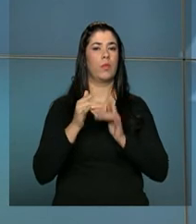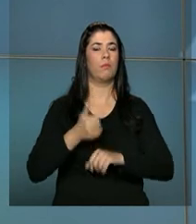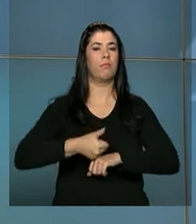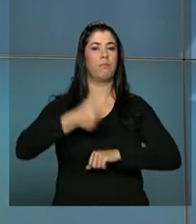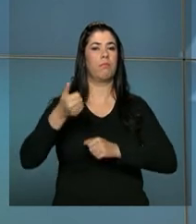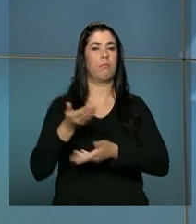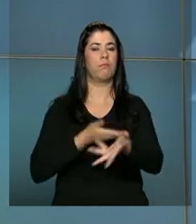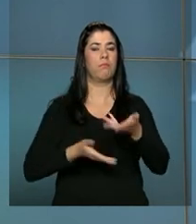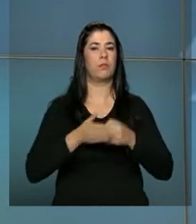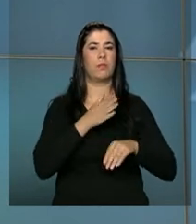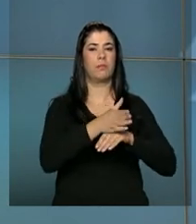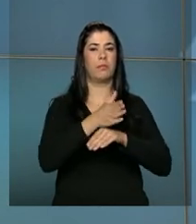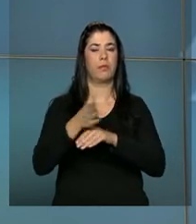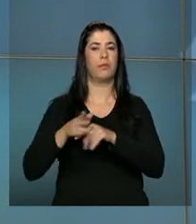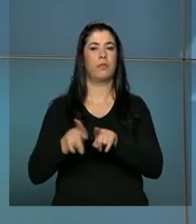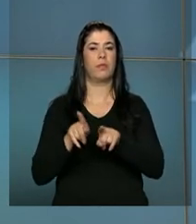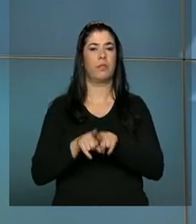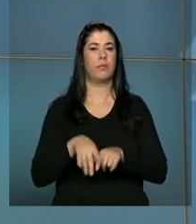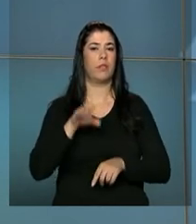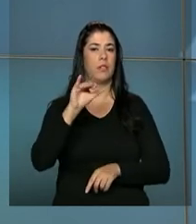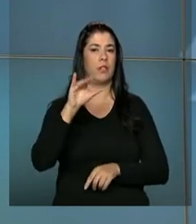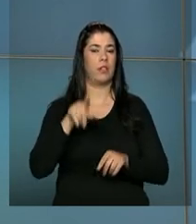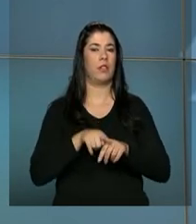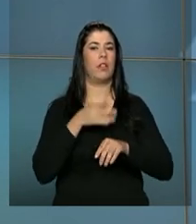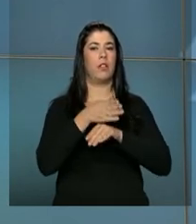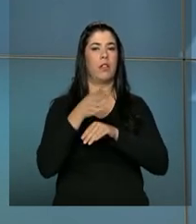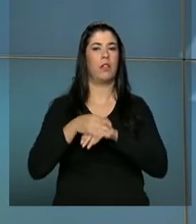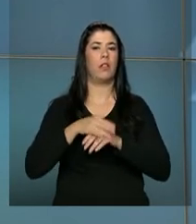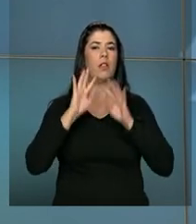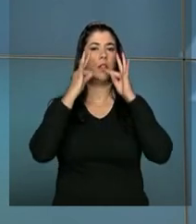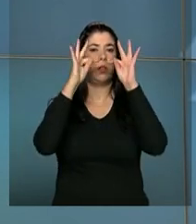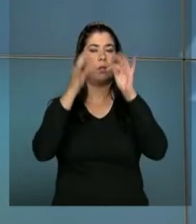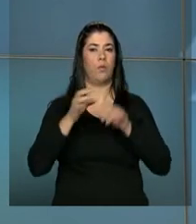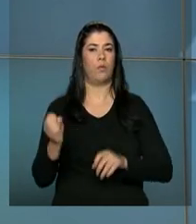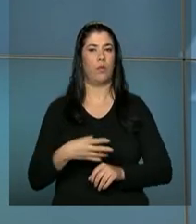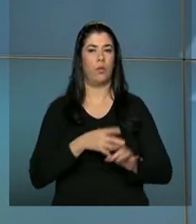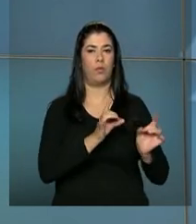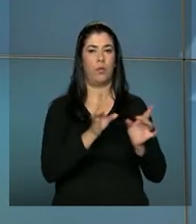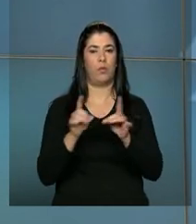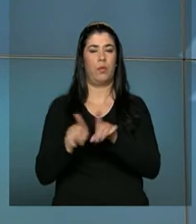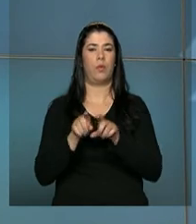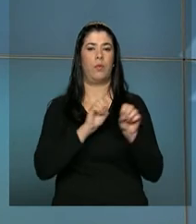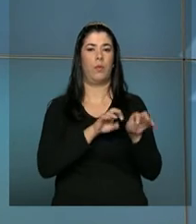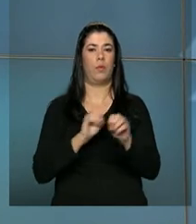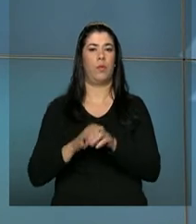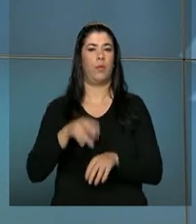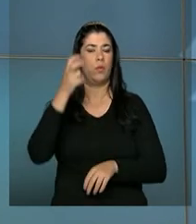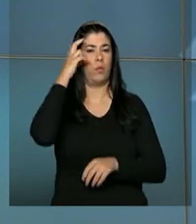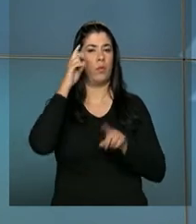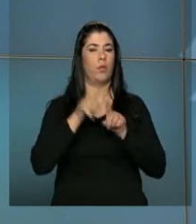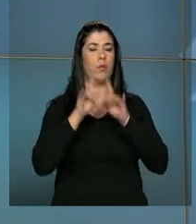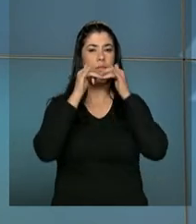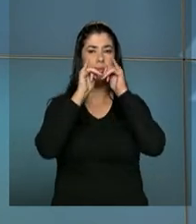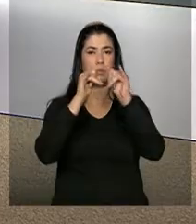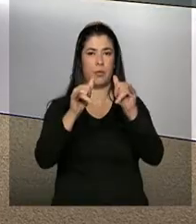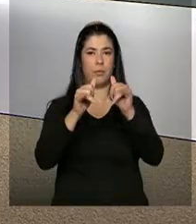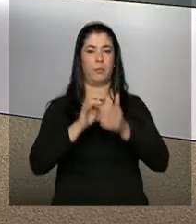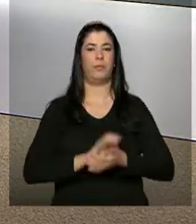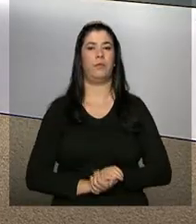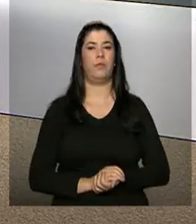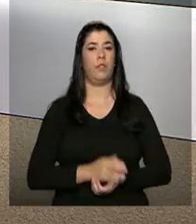em áreas como de investimentos, ciência, tecnologia, inovação, comércio, educação, cultura e energia.